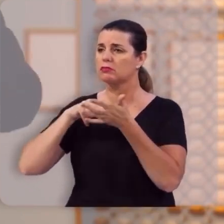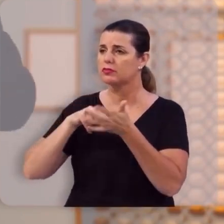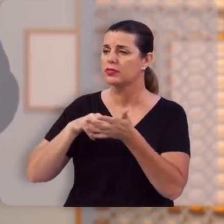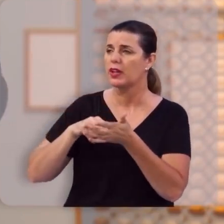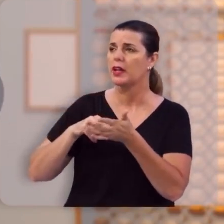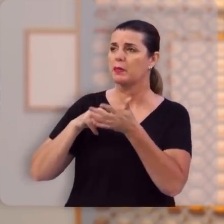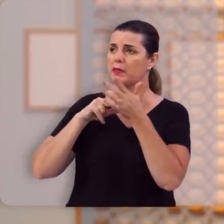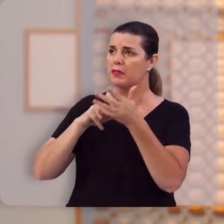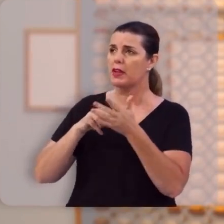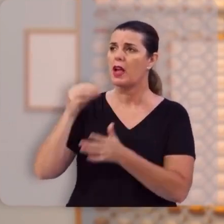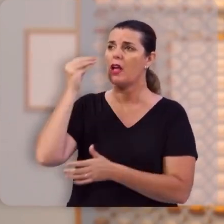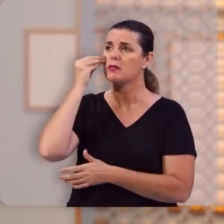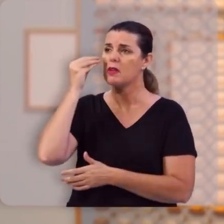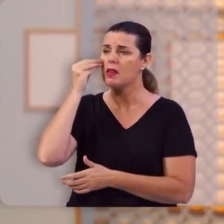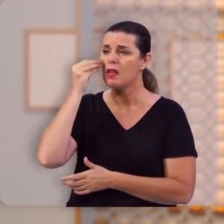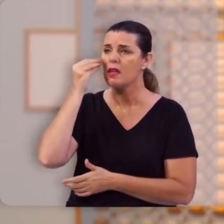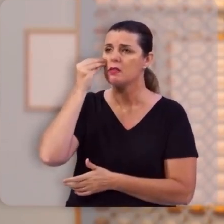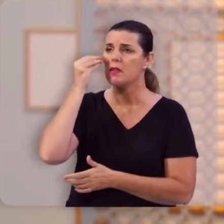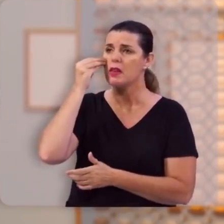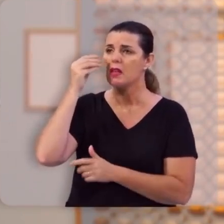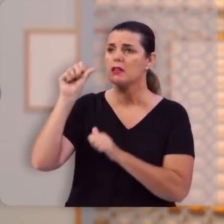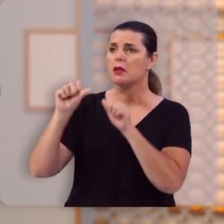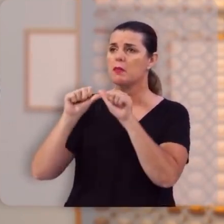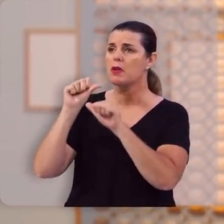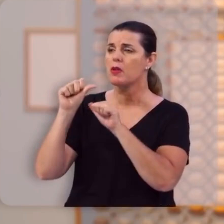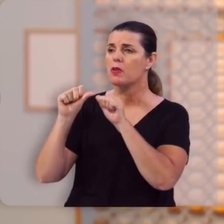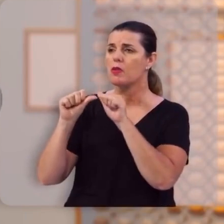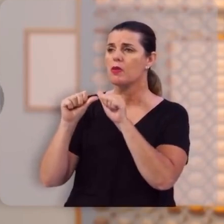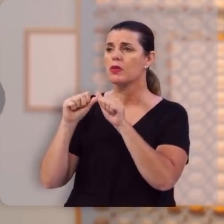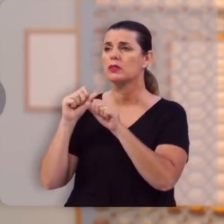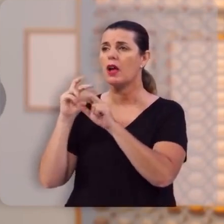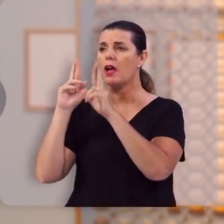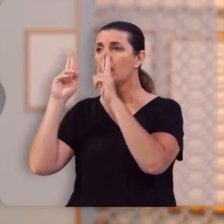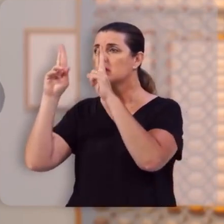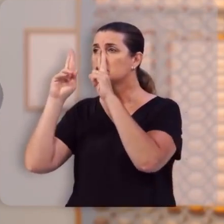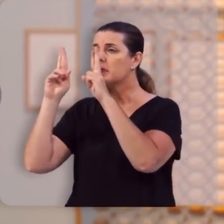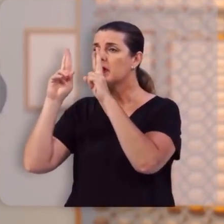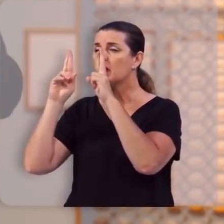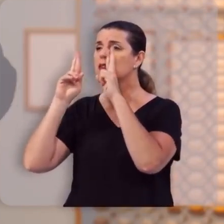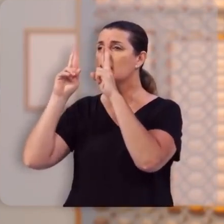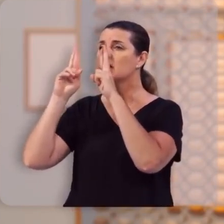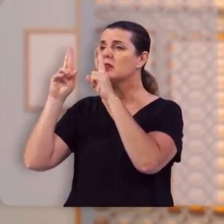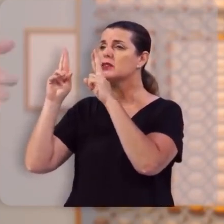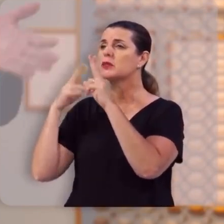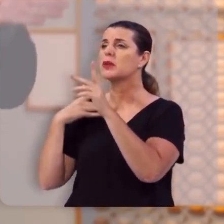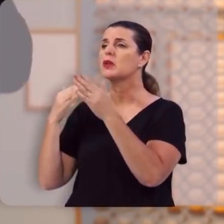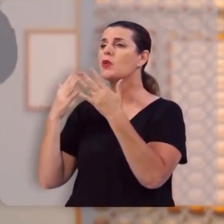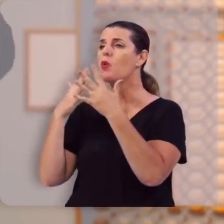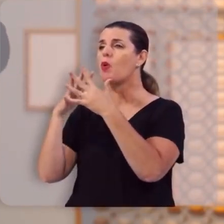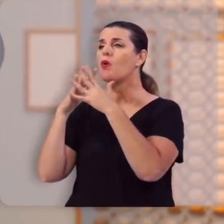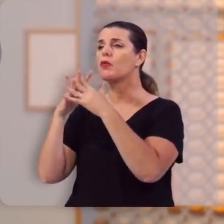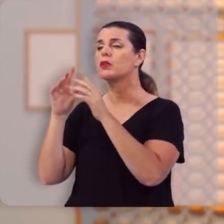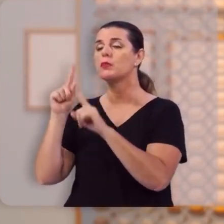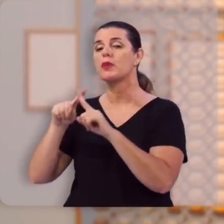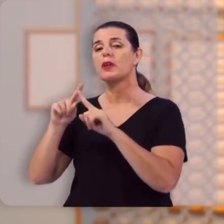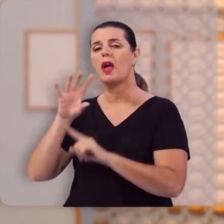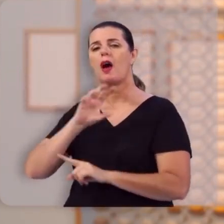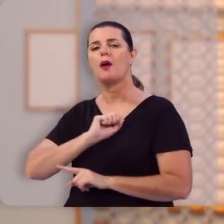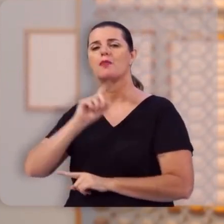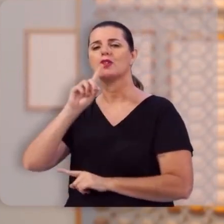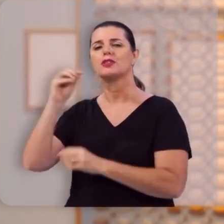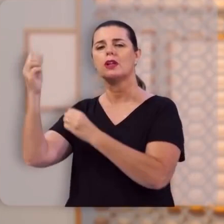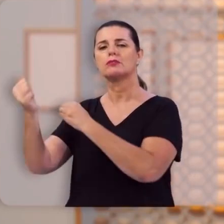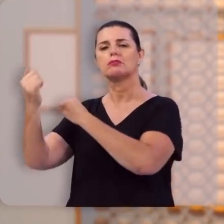a perseverança produz experiência, e a experiência produz esperança, e a esperança não se confunde, porque o amor de Deus é